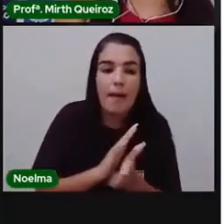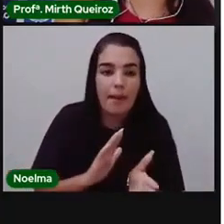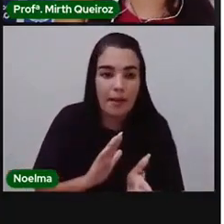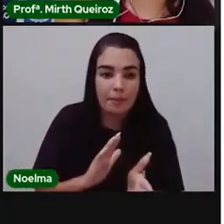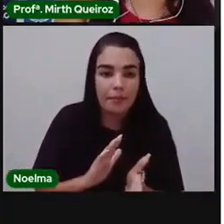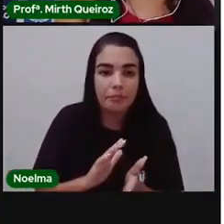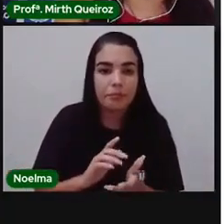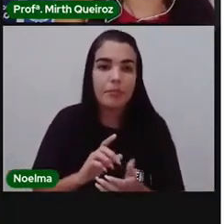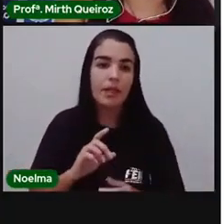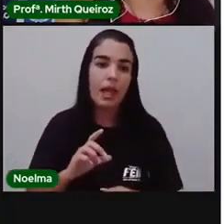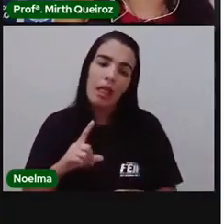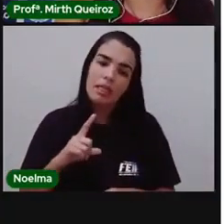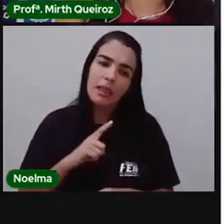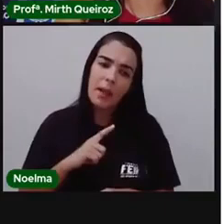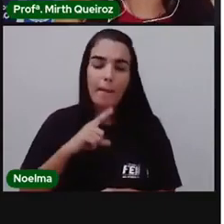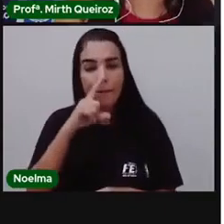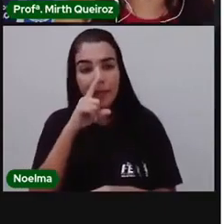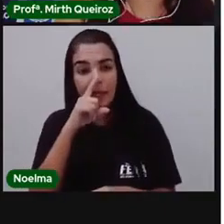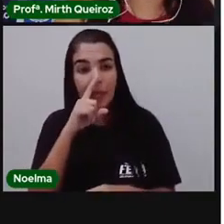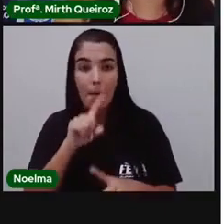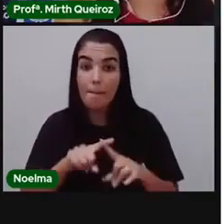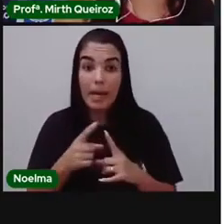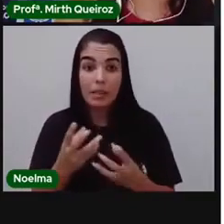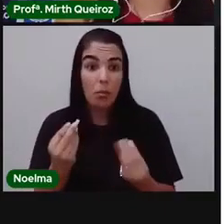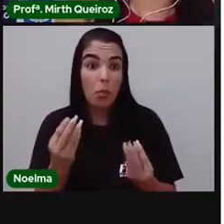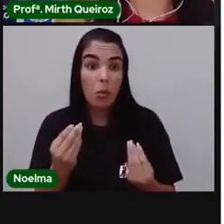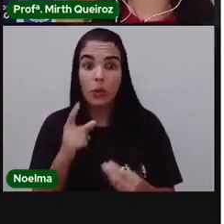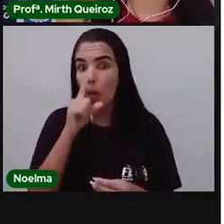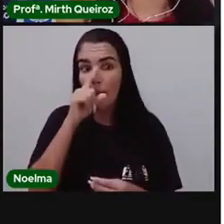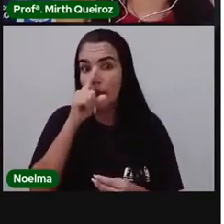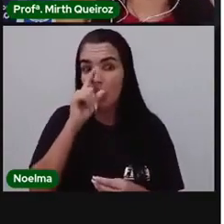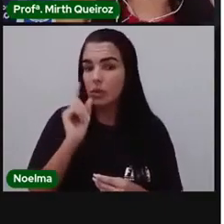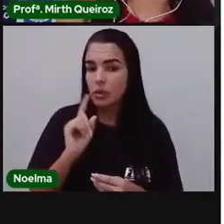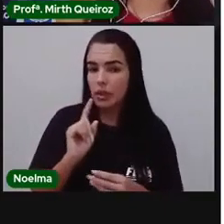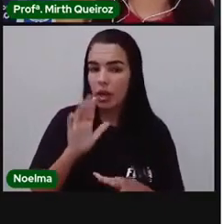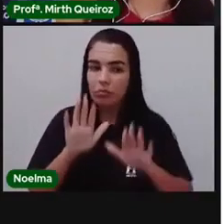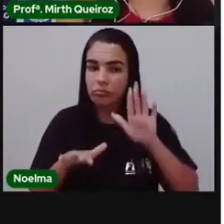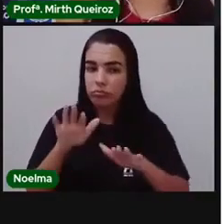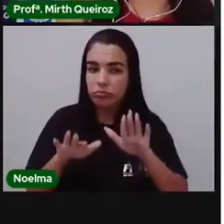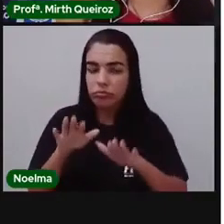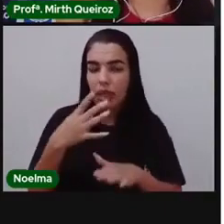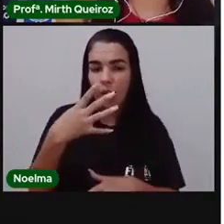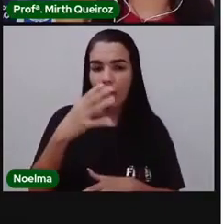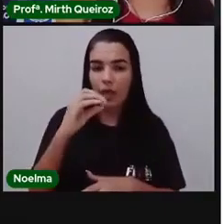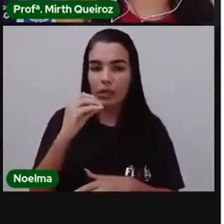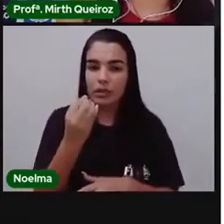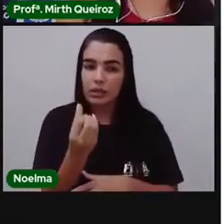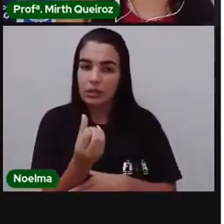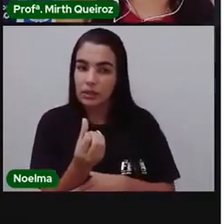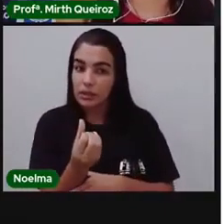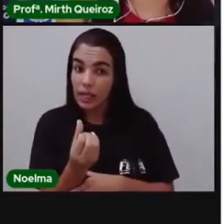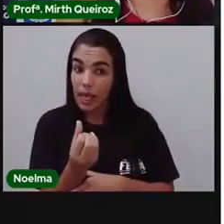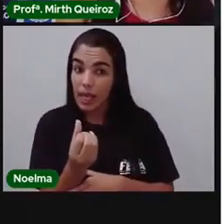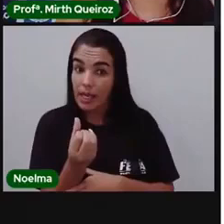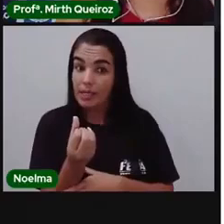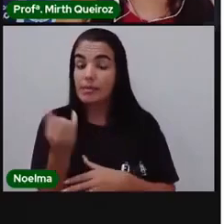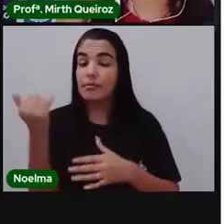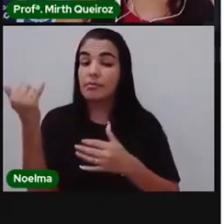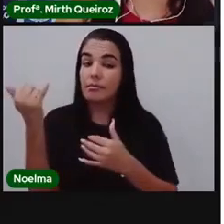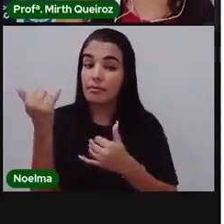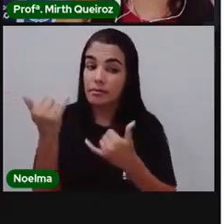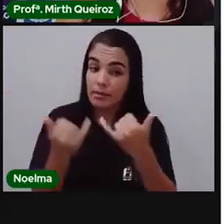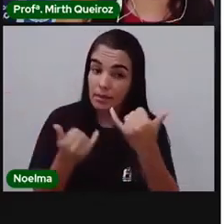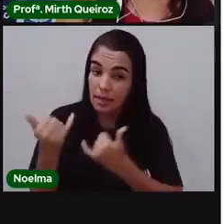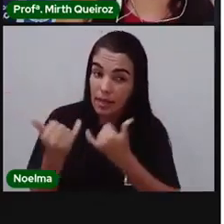E que estão em perigo, mas não tão grave quanto essas 318, nós encontramos aqui, da pesquisa,